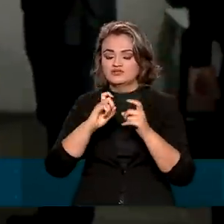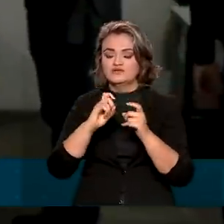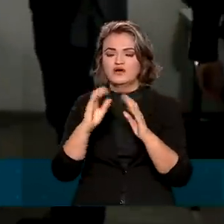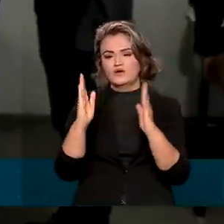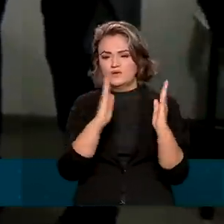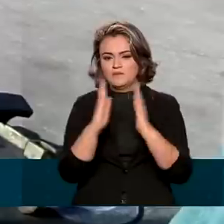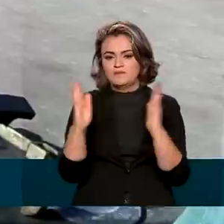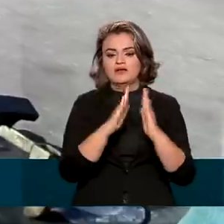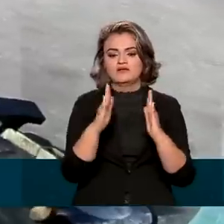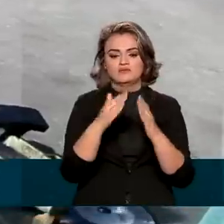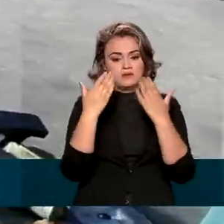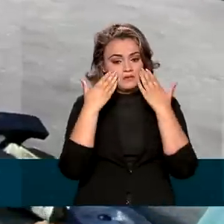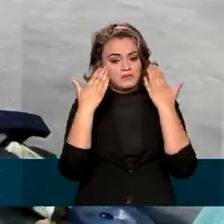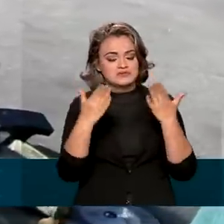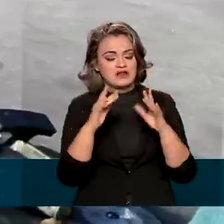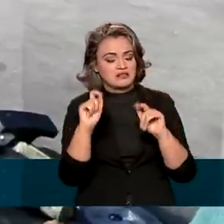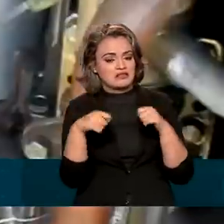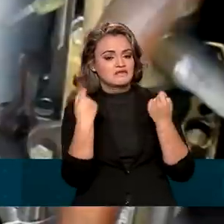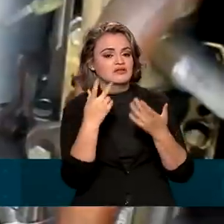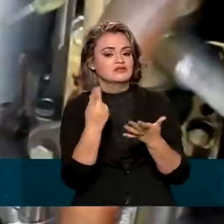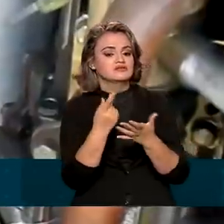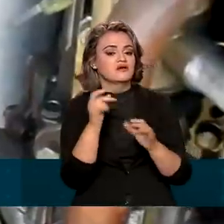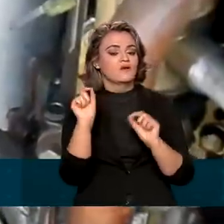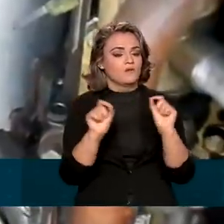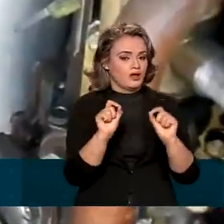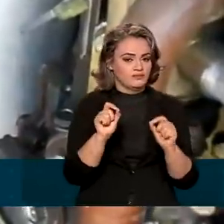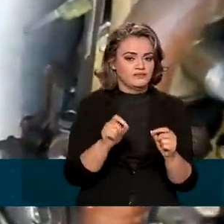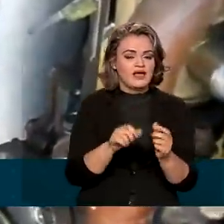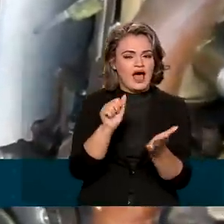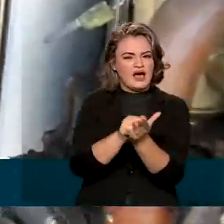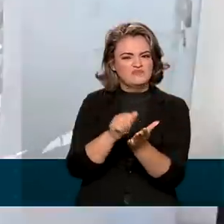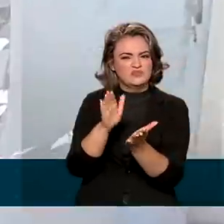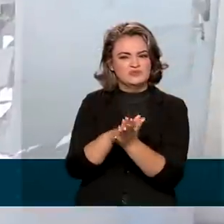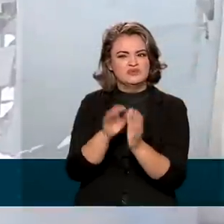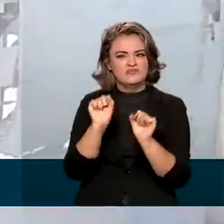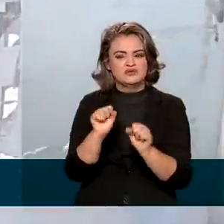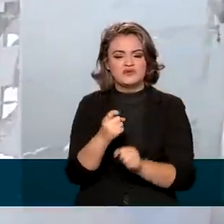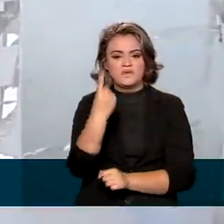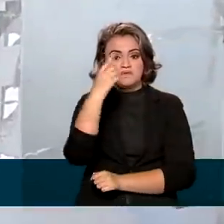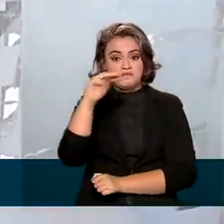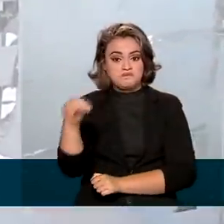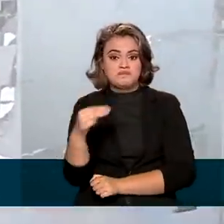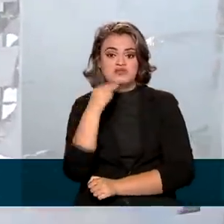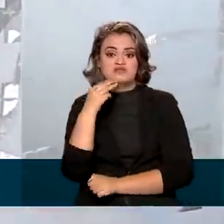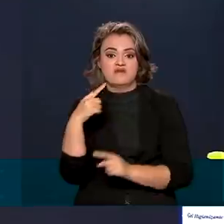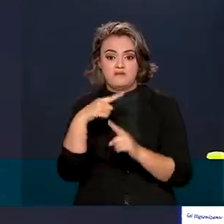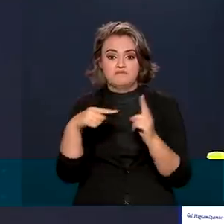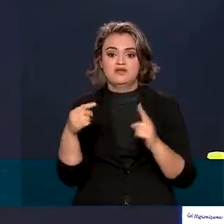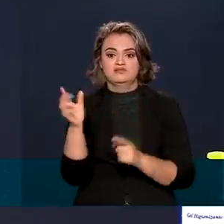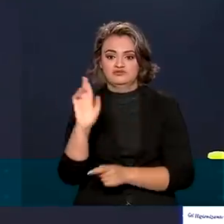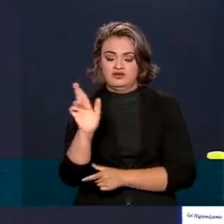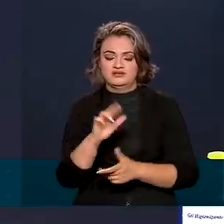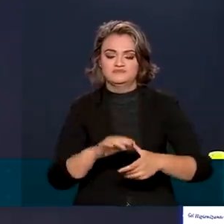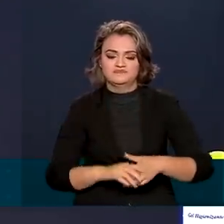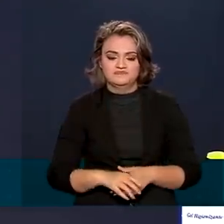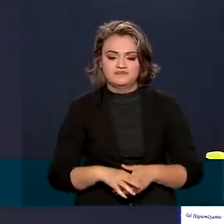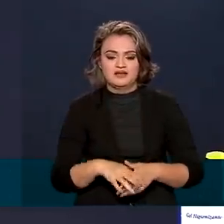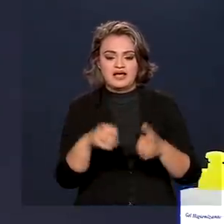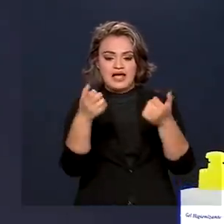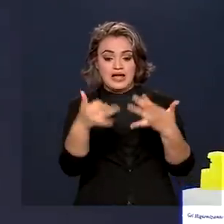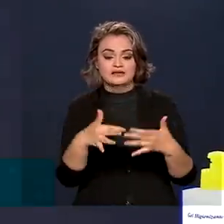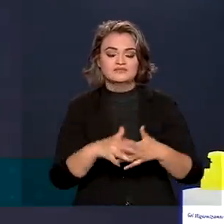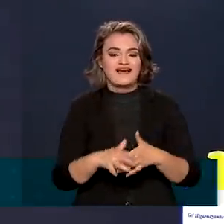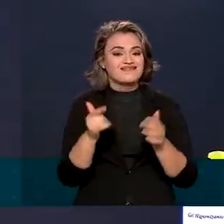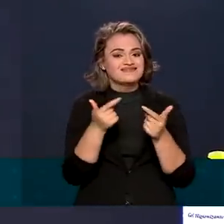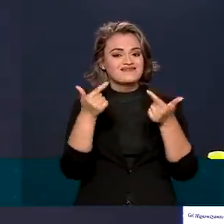prazo para apresentar defesa. A multa pode chegar até um milhão e meio de reais. O que nós estamos fazendo aqui com